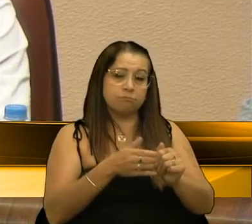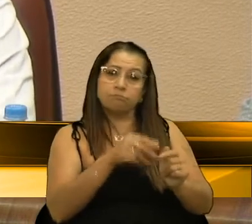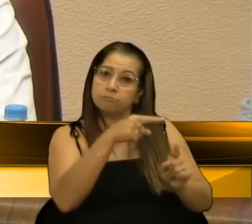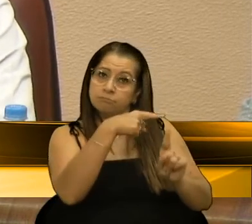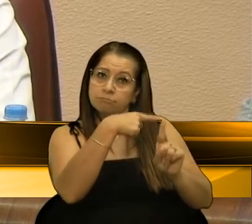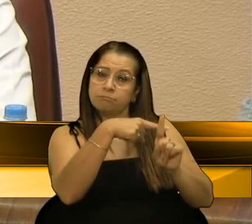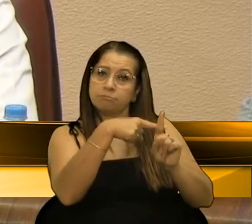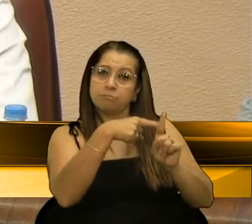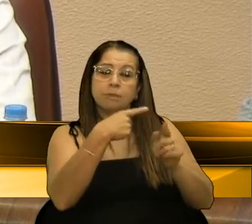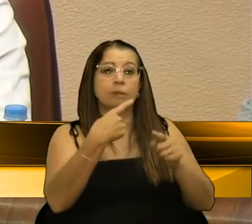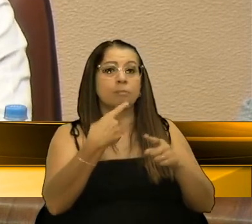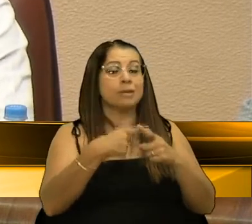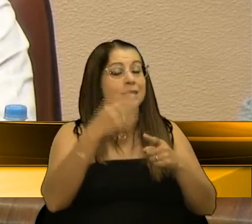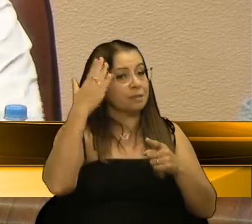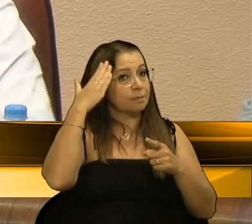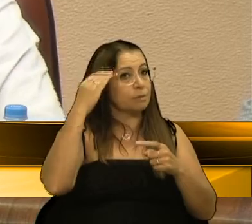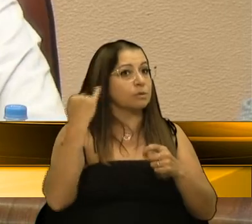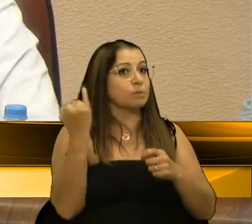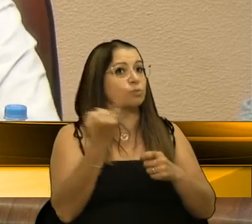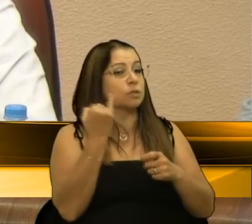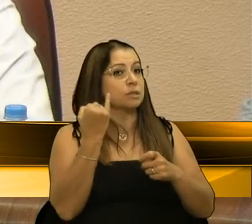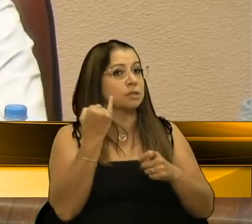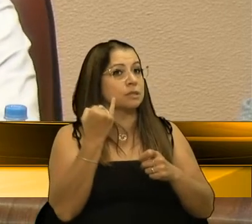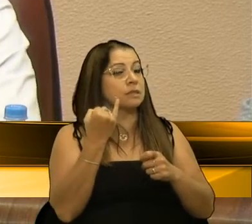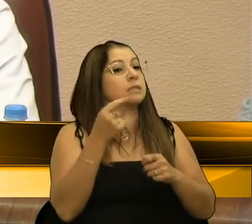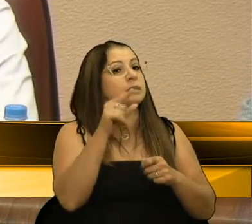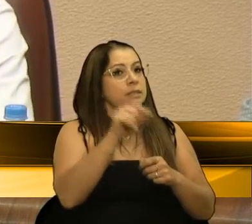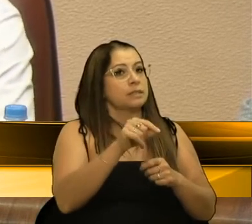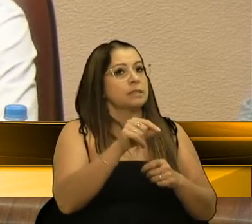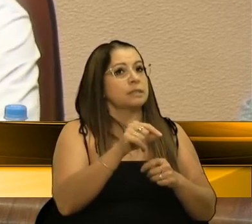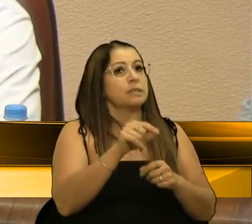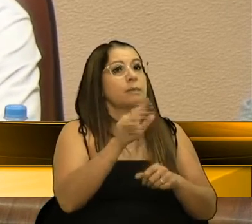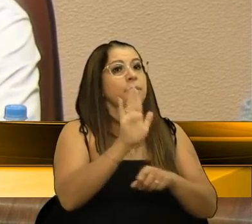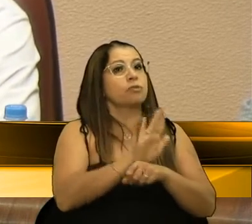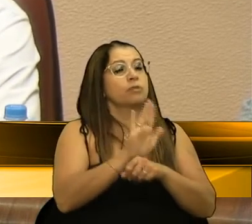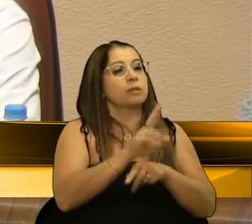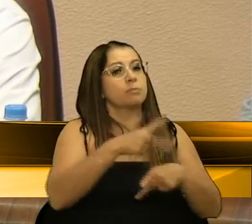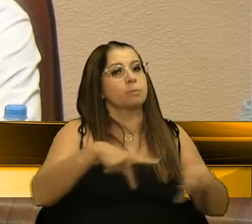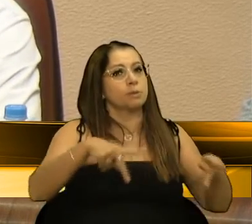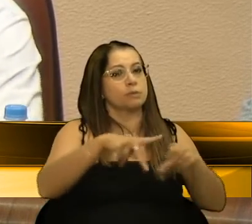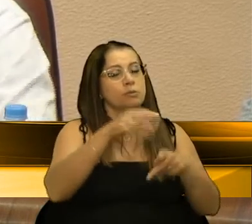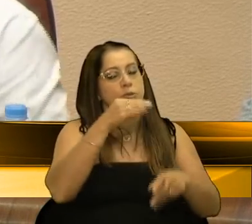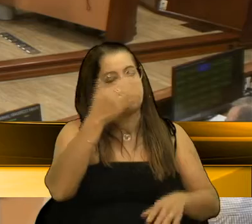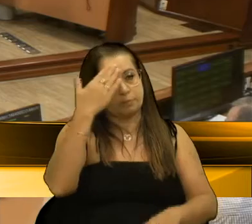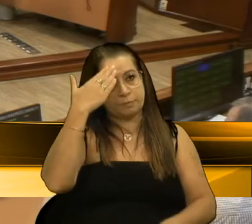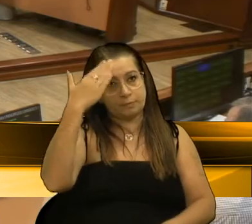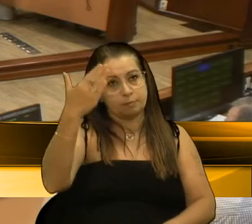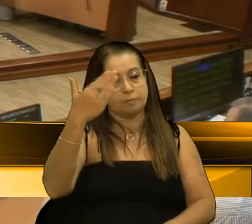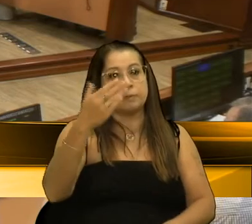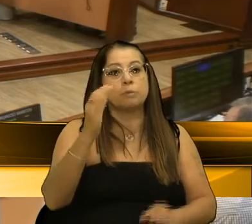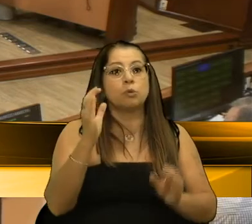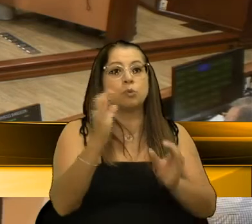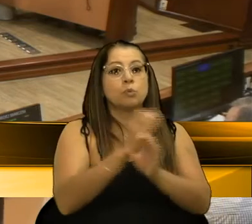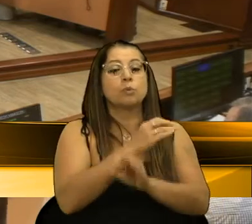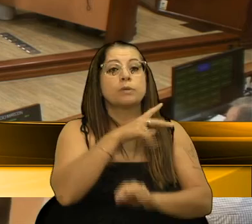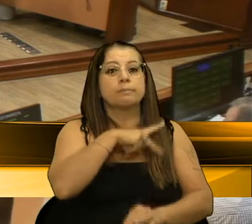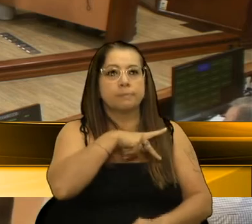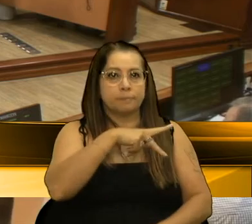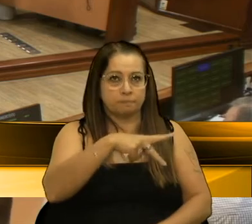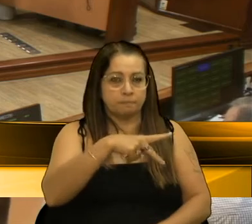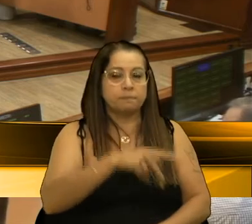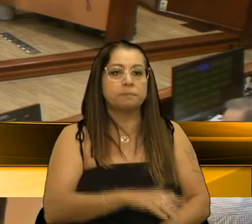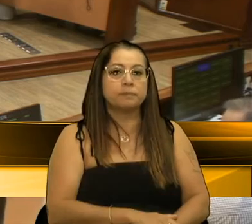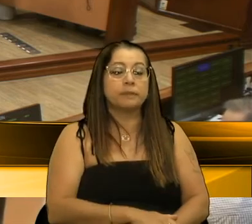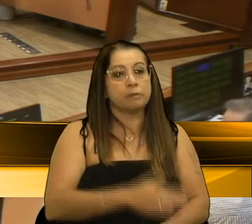porque sabemos da importância dessa matéria para a população de Caxias do Sul. Obrigado. Só para concluir, senhor presidente, eu queria